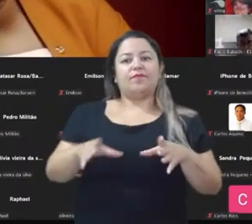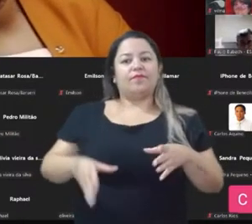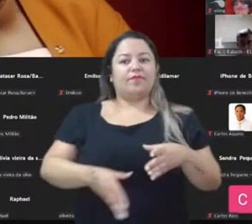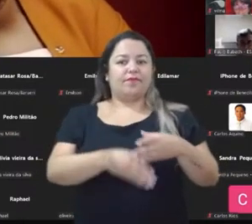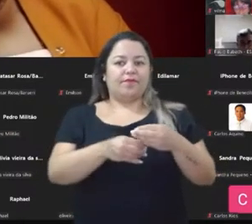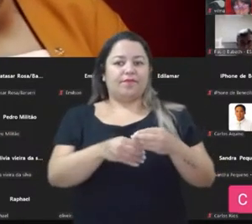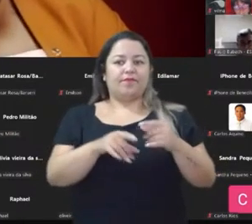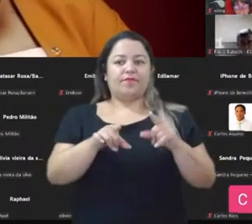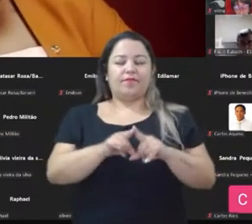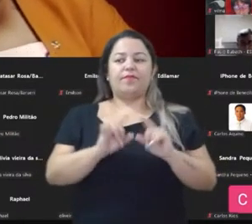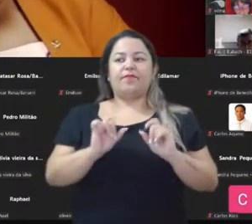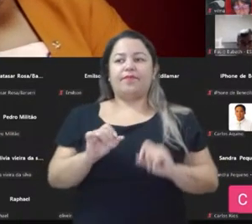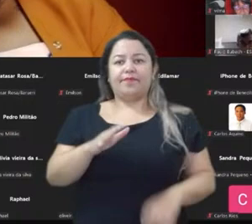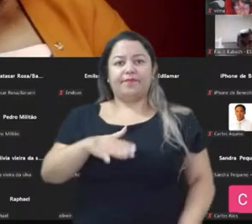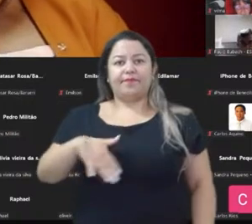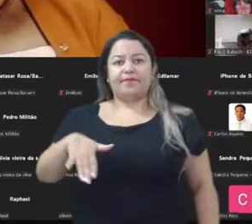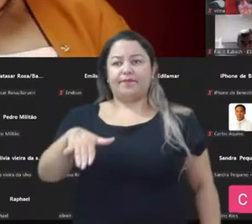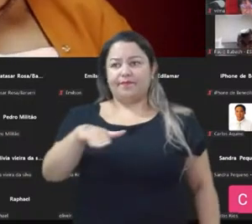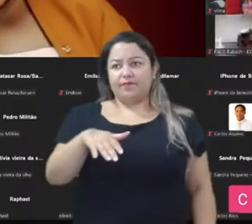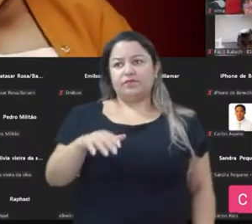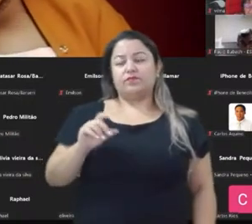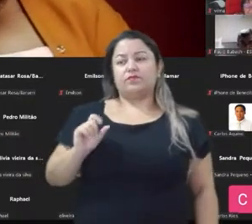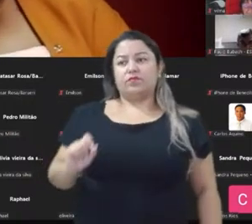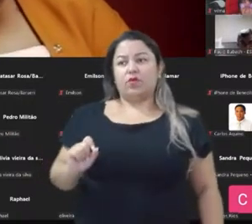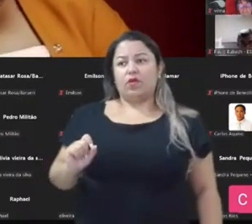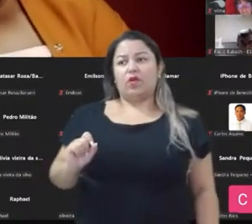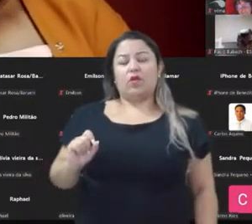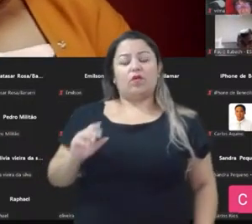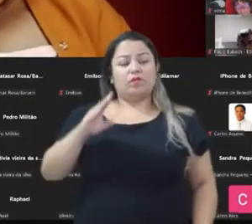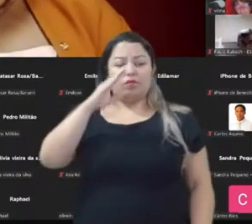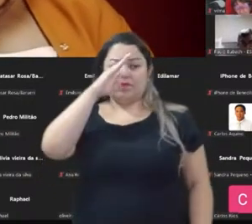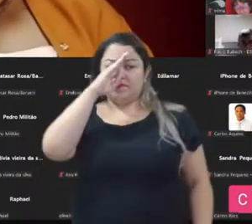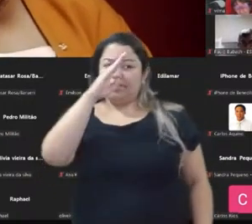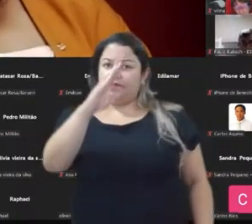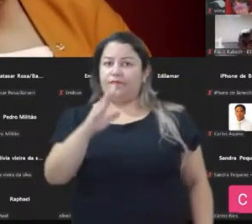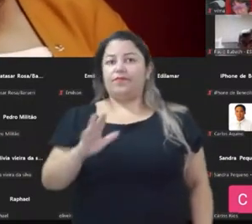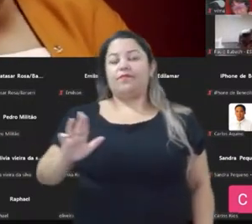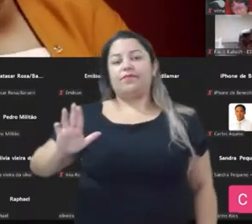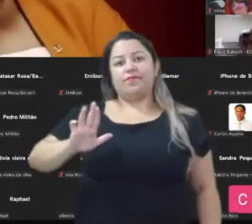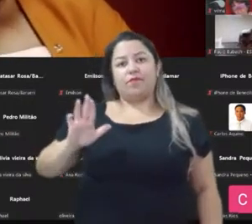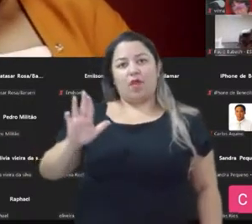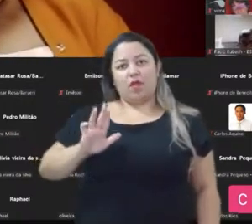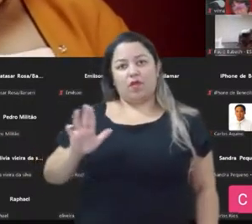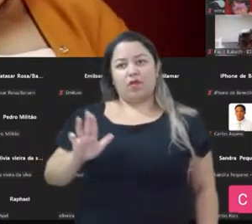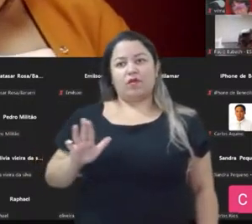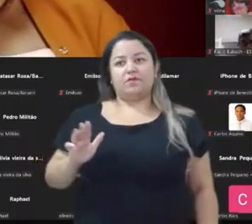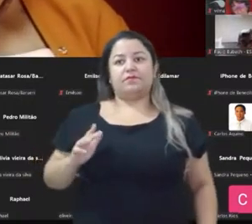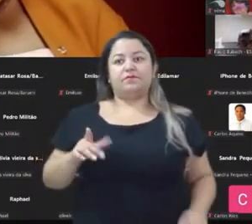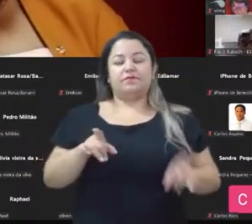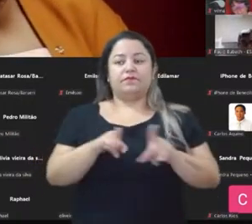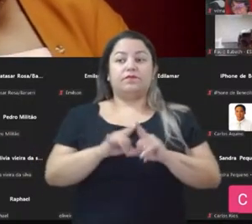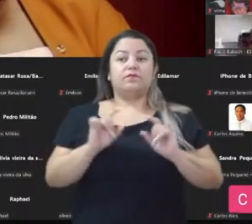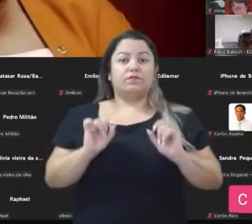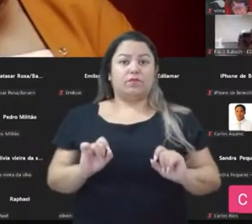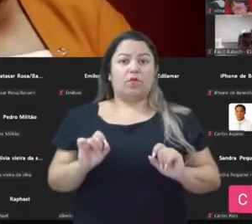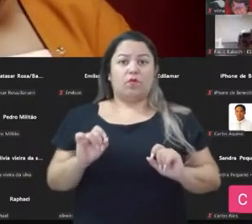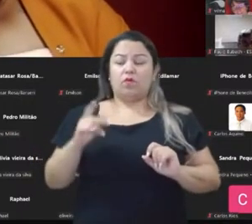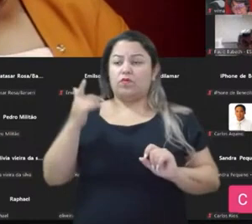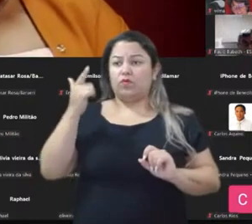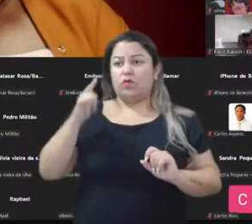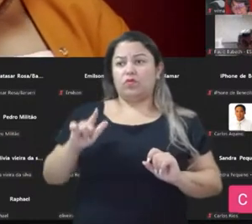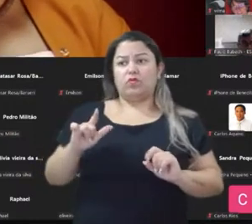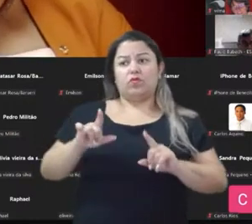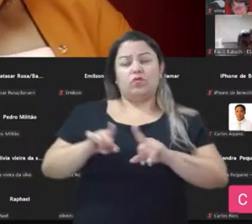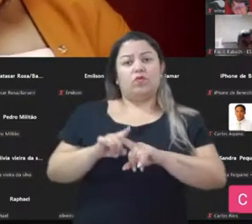ascensão da polarização a luta de Bolsonaro versus Lula, é o comunismo versus a noção patriotista, é o